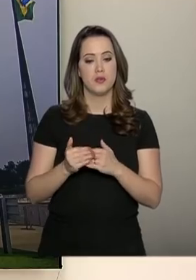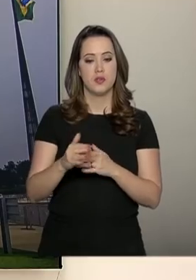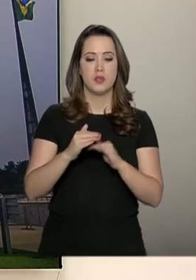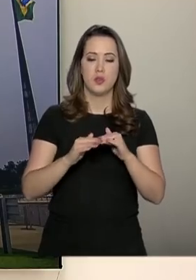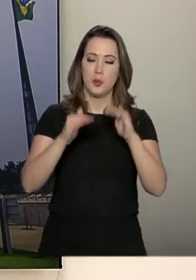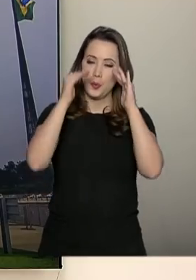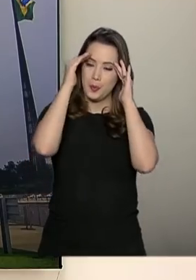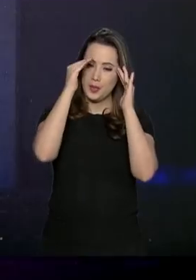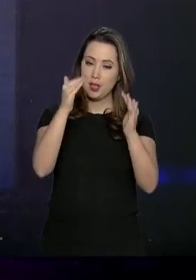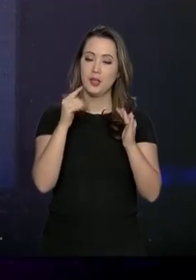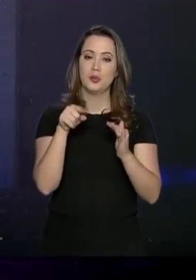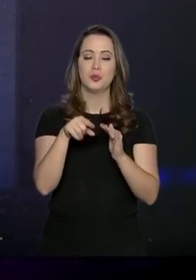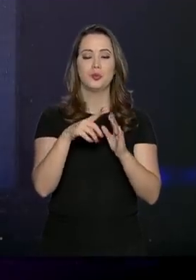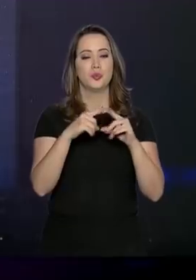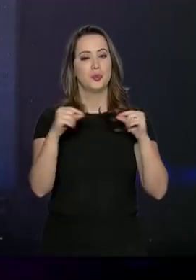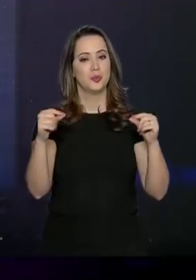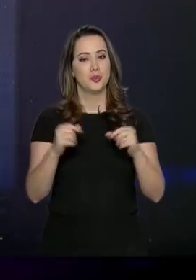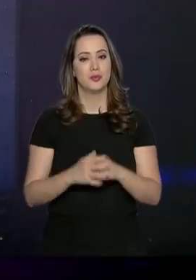homenagem à Brasília.